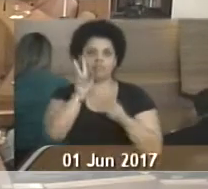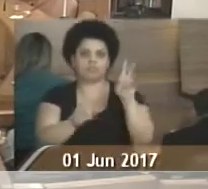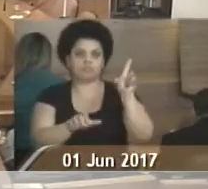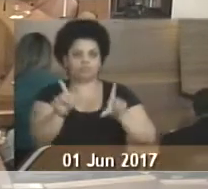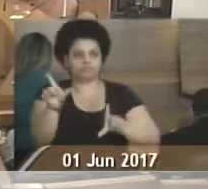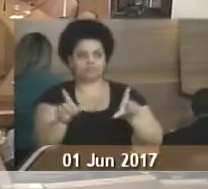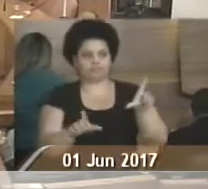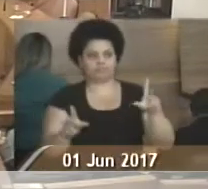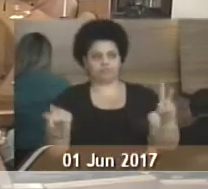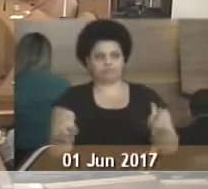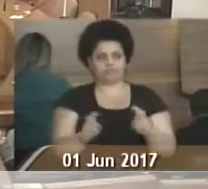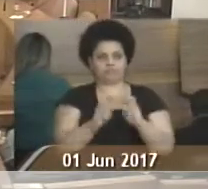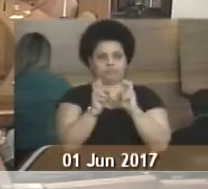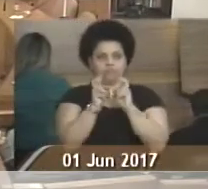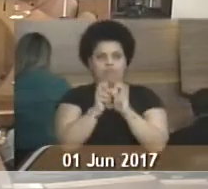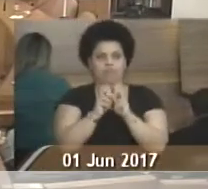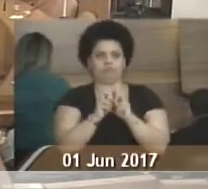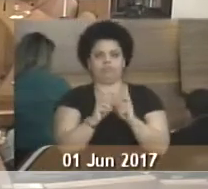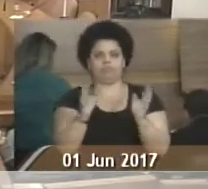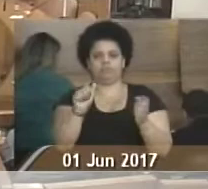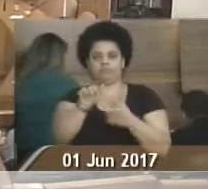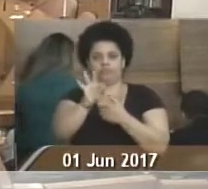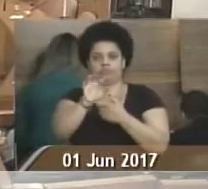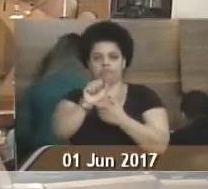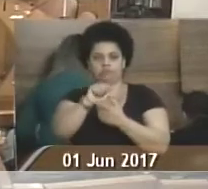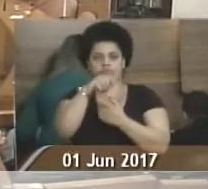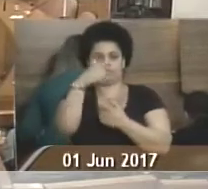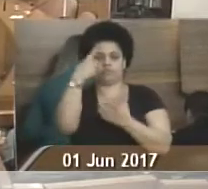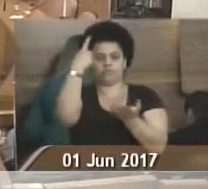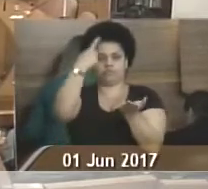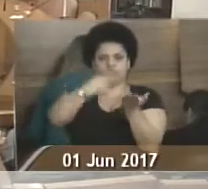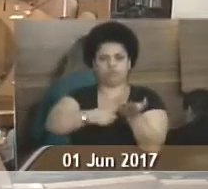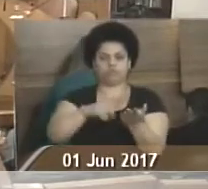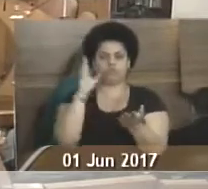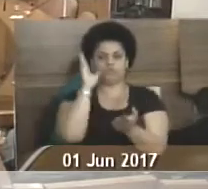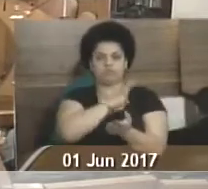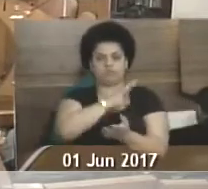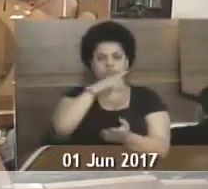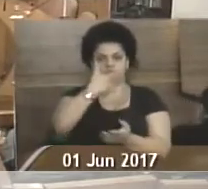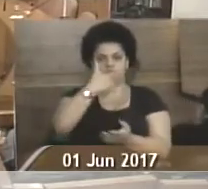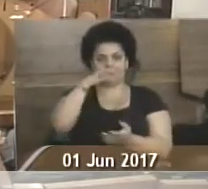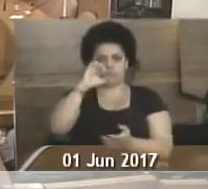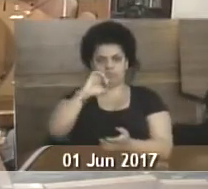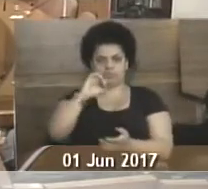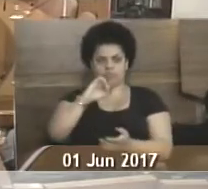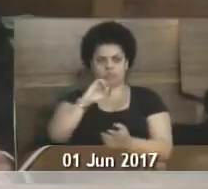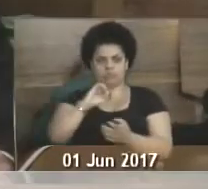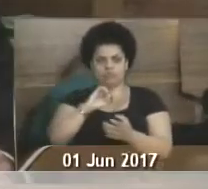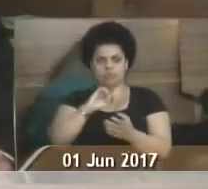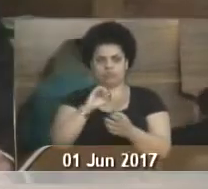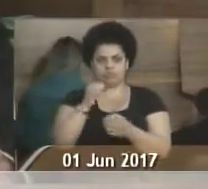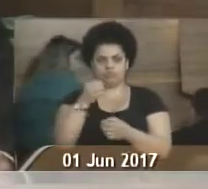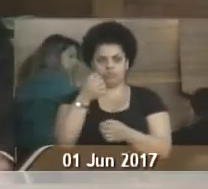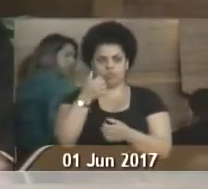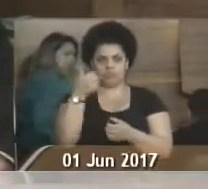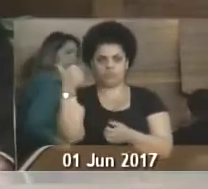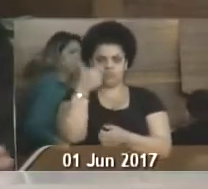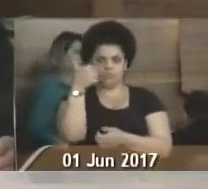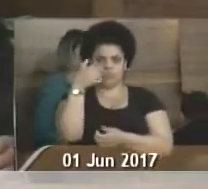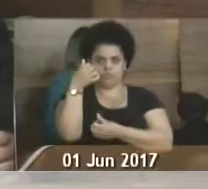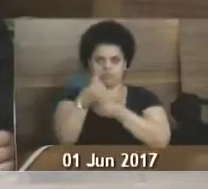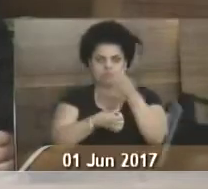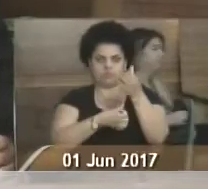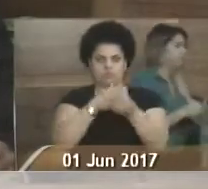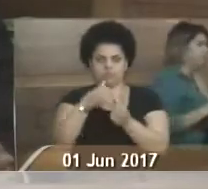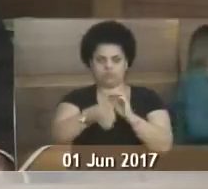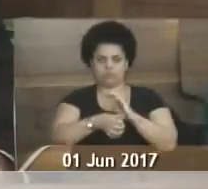Câmara. Vamos lá. Ata da vigência de sessão ordinária do primeiro período legislativo do ano 2017, da